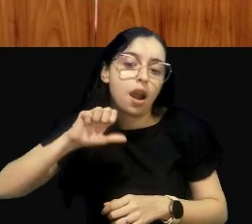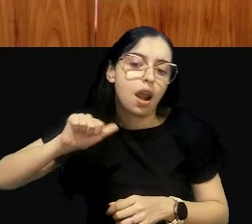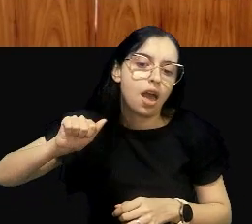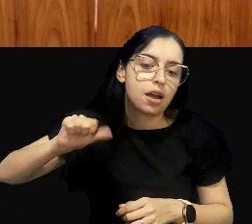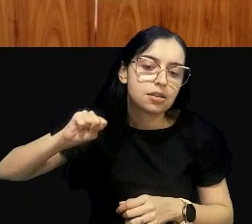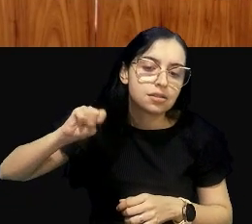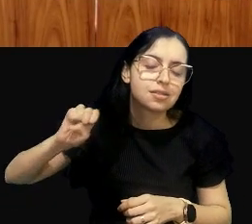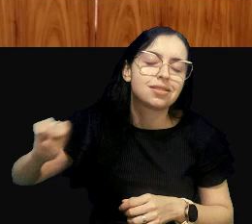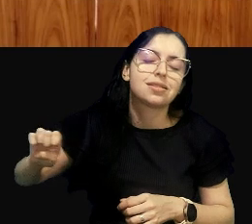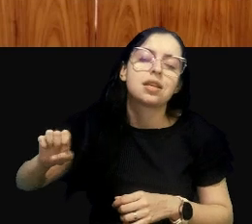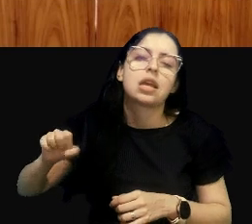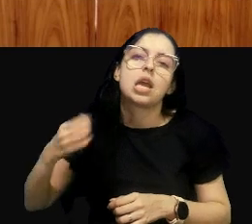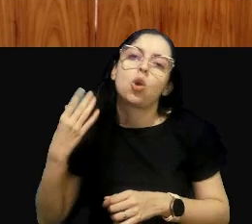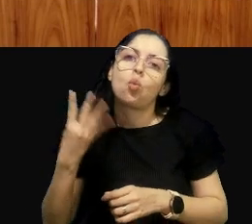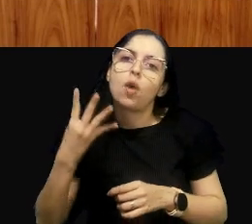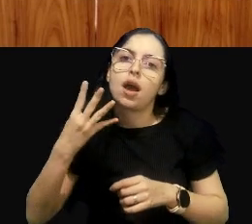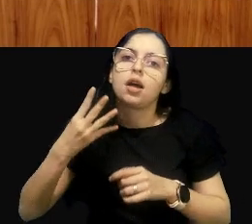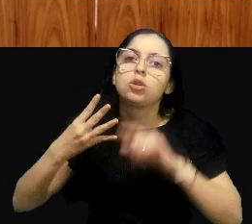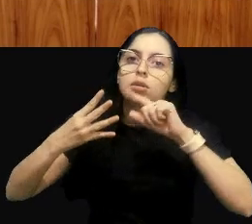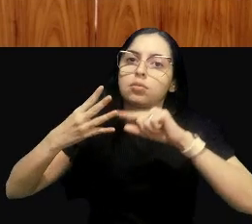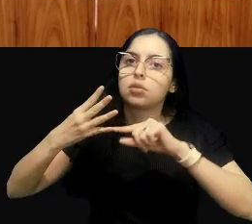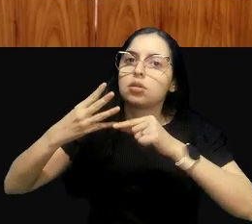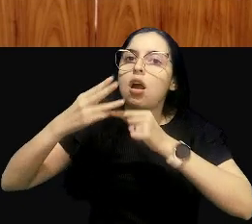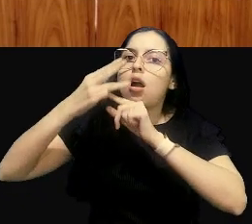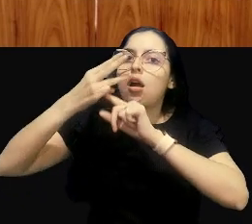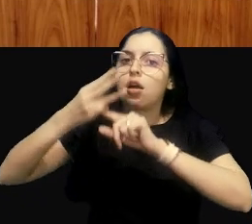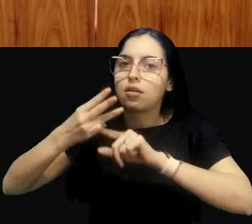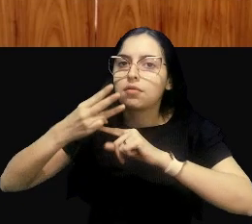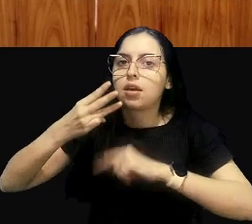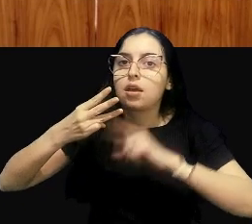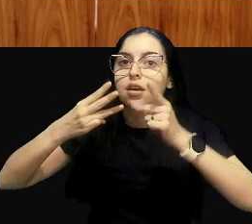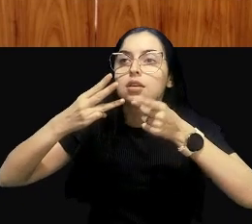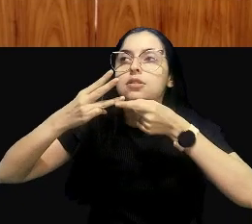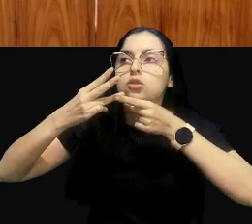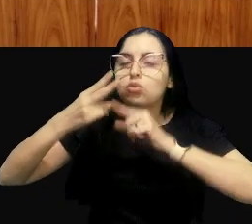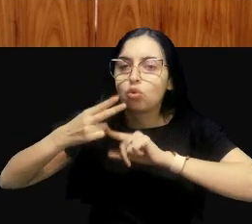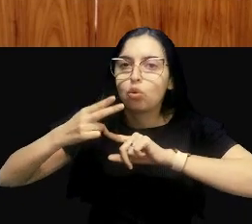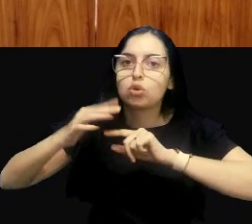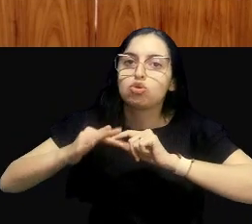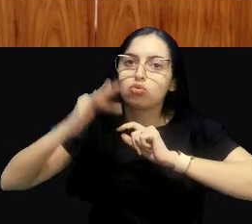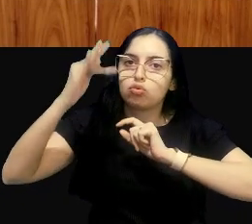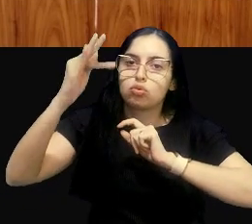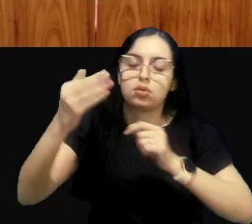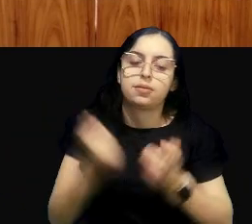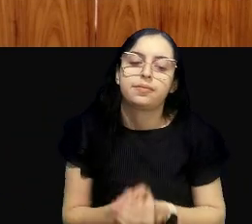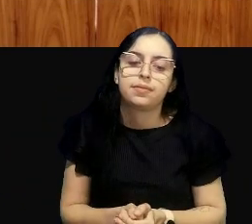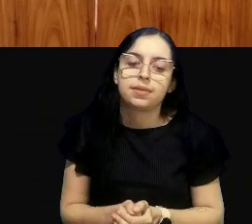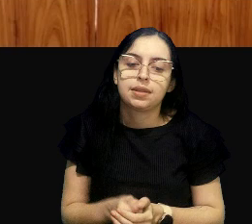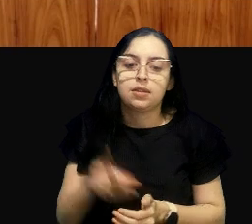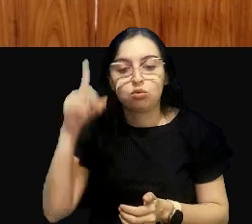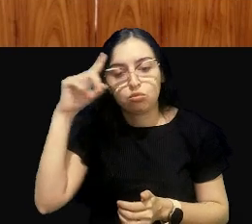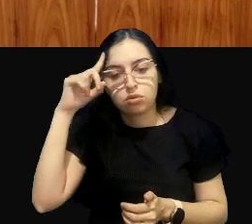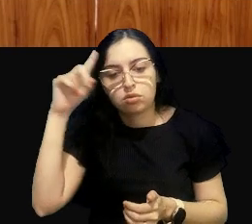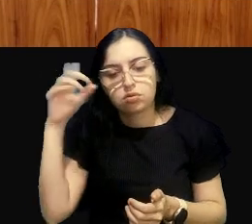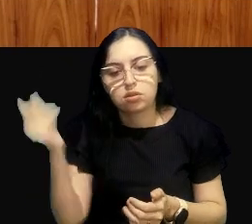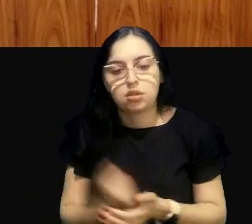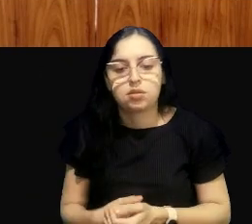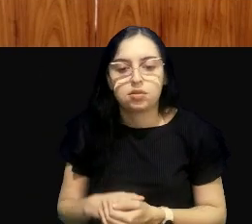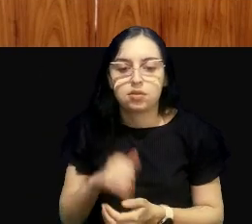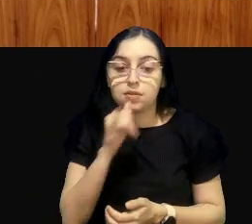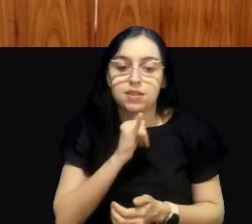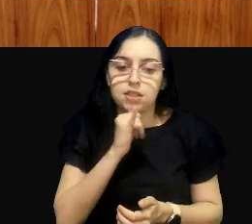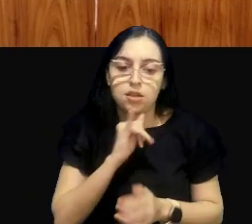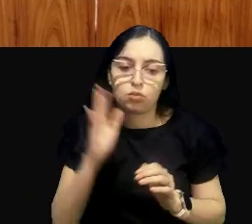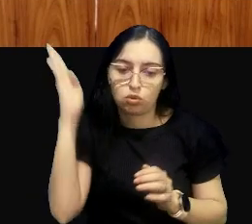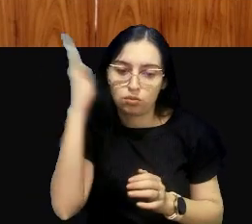classe 3, um classe 3, virar um classe 2, e assim por diante, e só queria citar, um exemplo prático, disso, é um dos poucos casos, no Brasil,